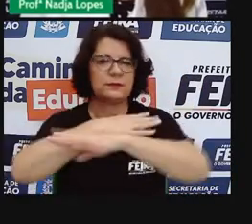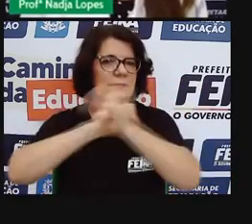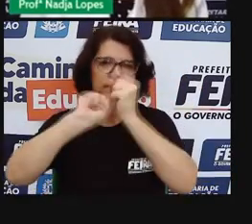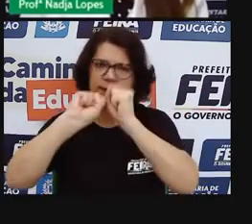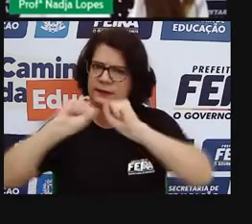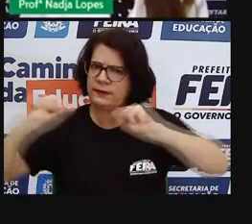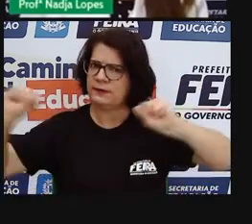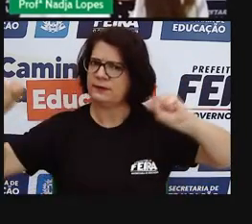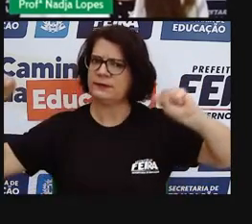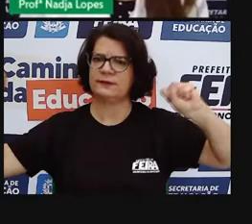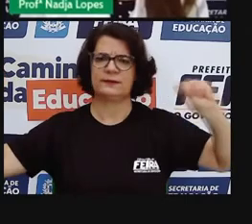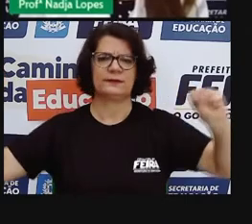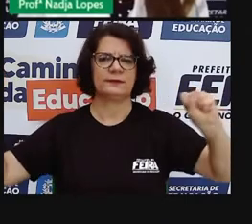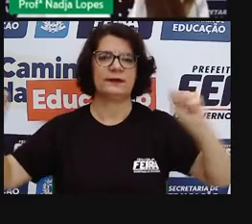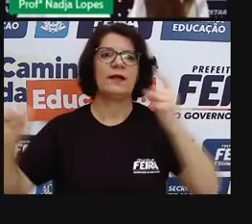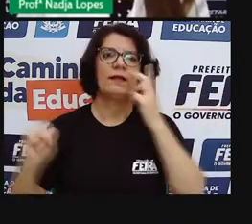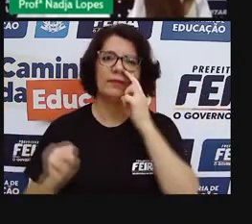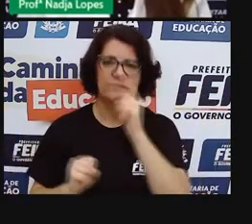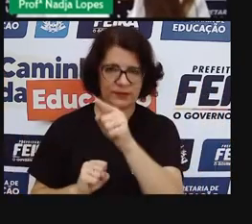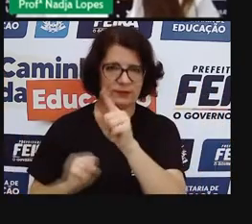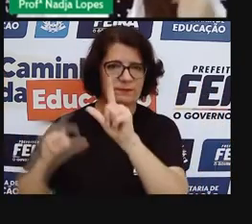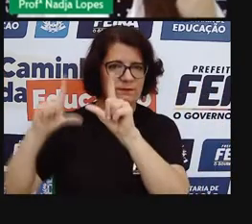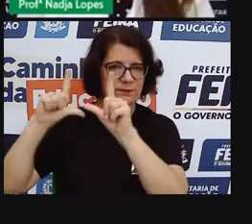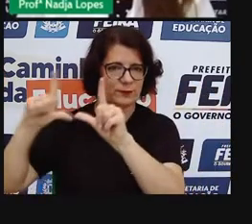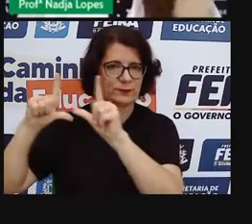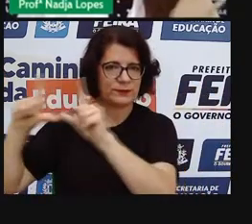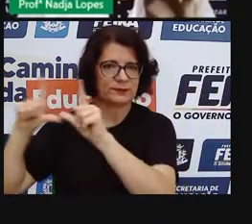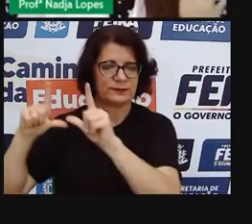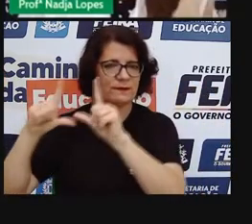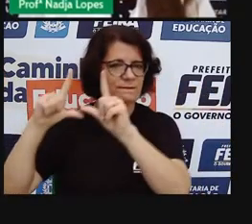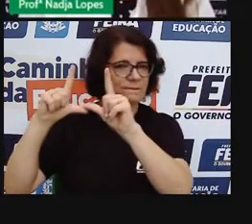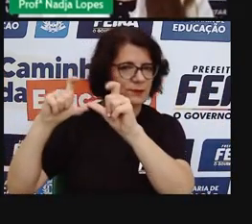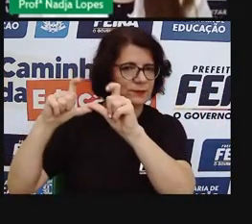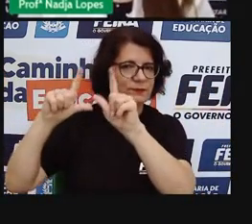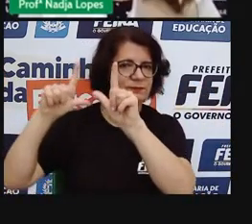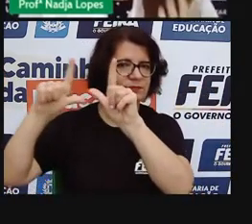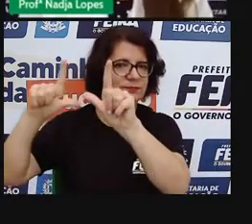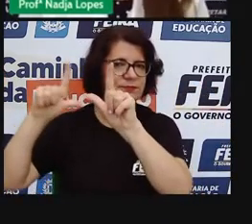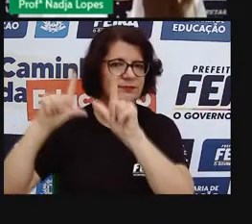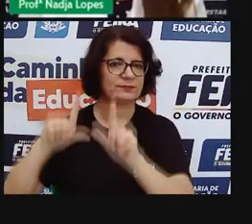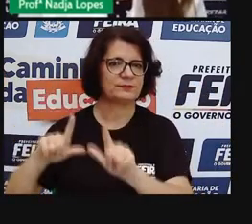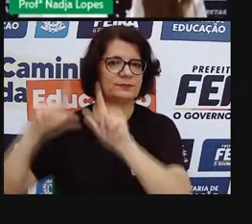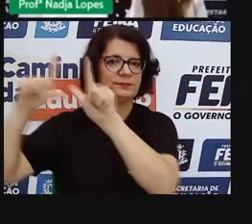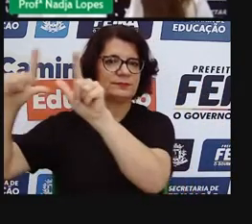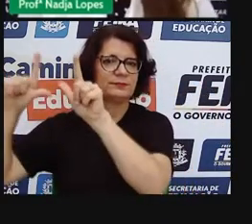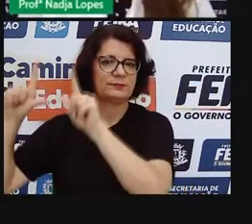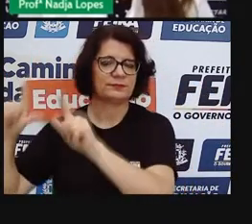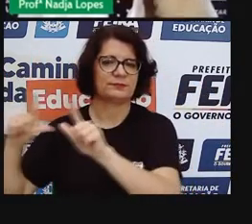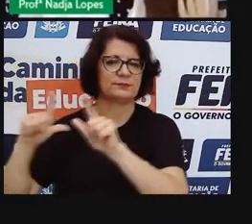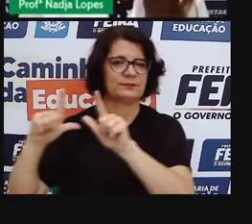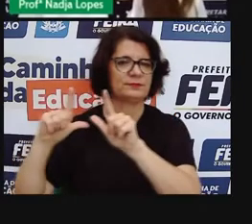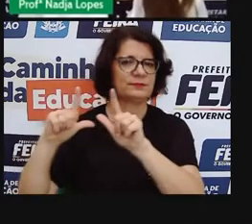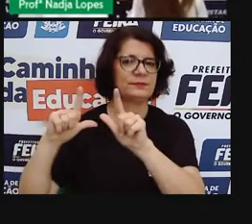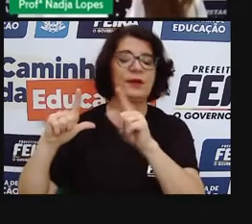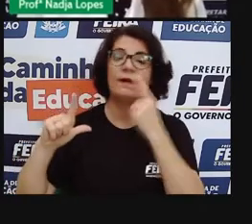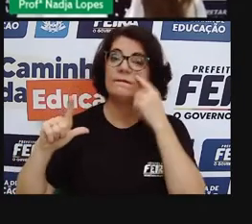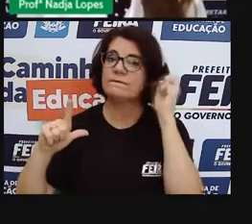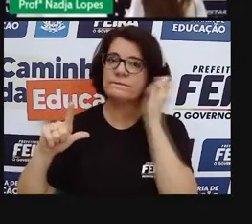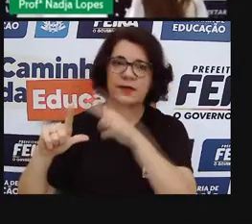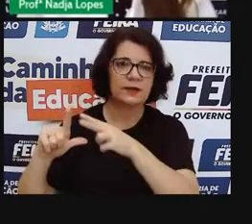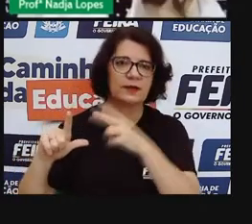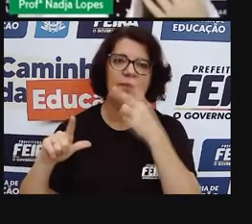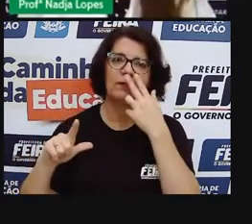cidade, nós de Serqueira. A gente viu por que que essa avenida recebeu o nome, né? A gente viu que era homenagem